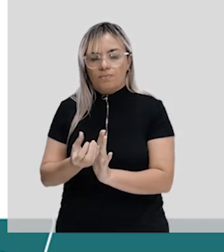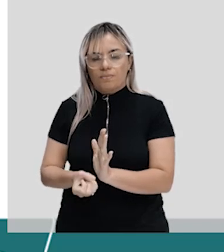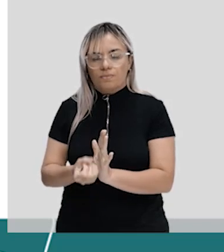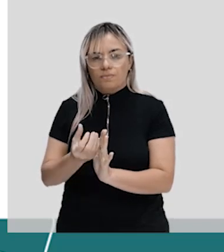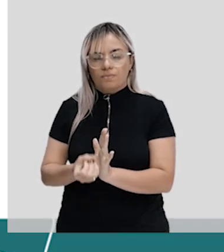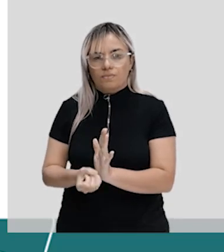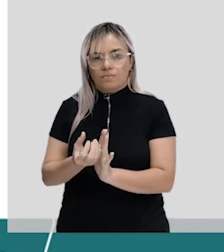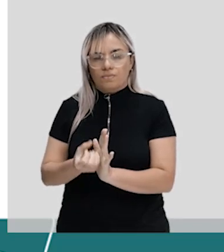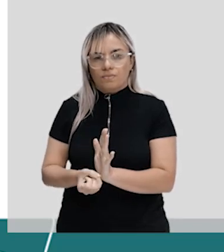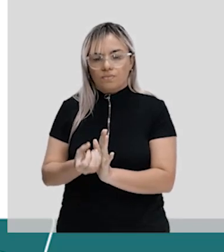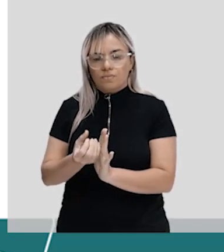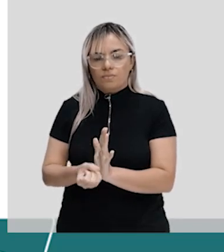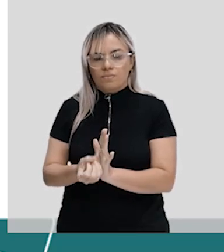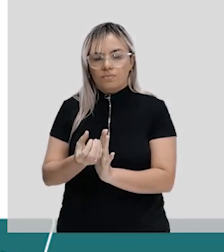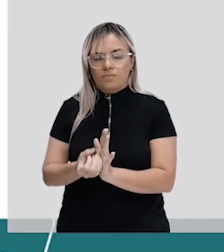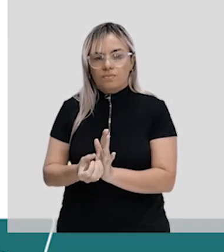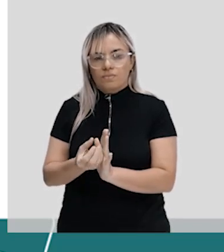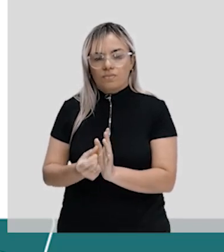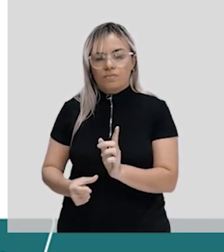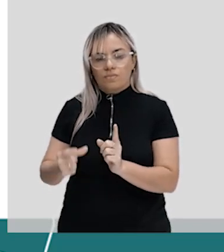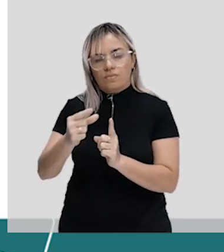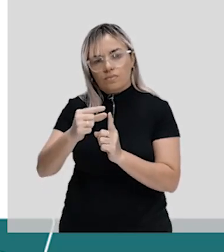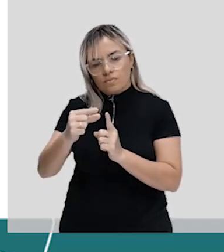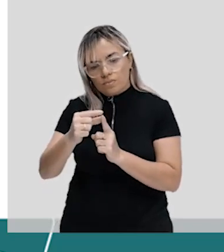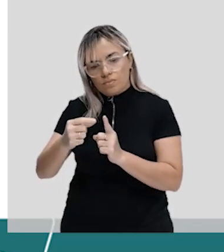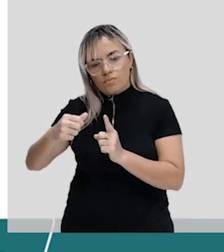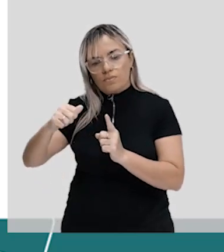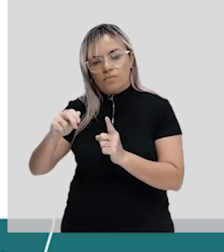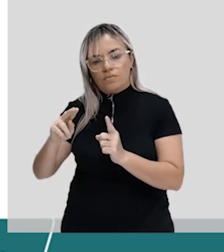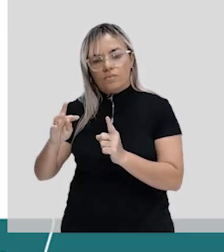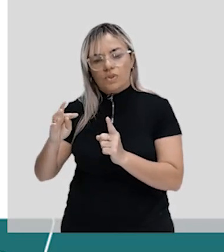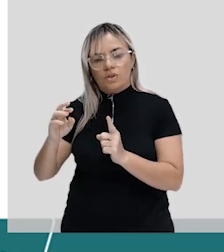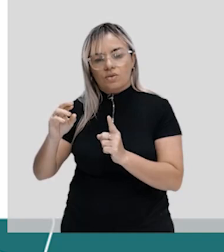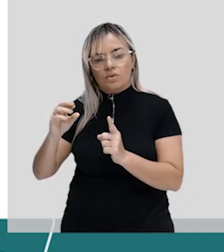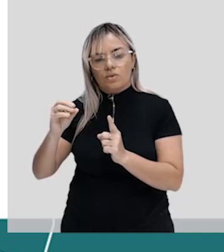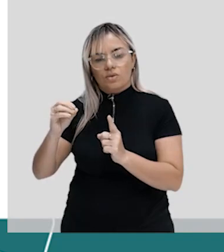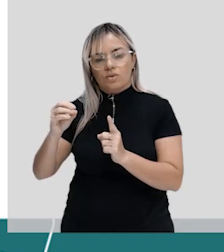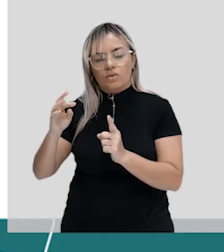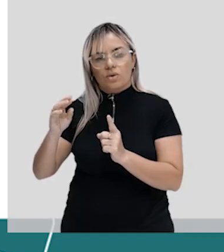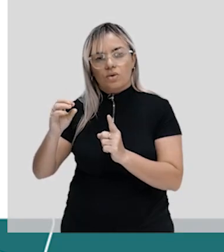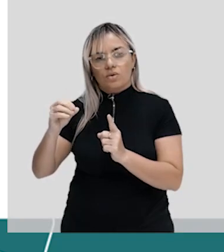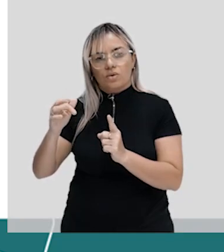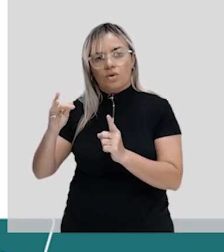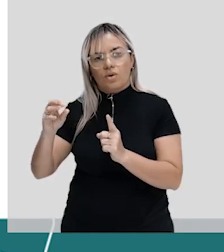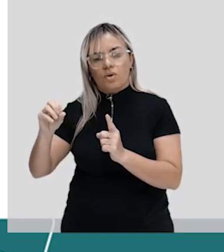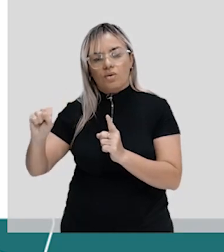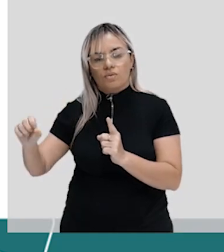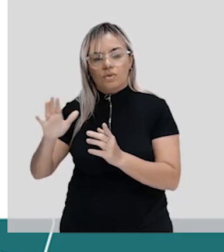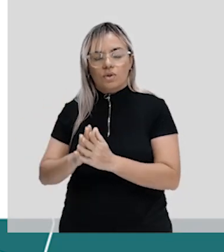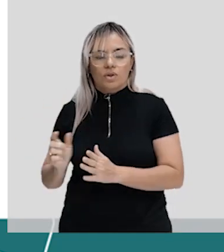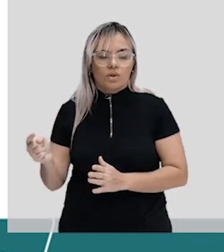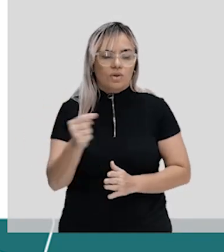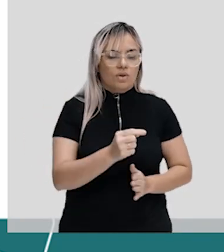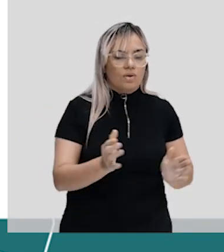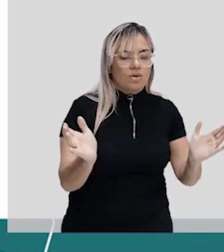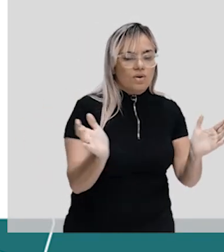de si mesmo produz o seu próprio alimento. E existem aqueles indivíduos que são considerados